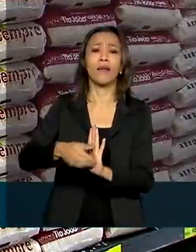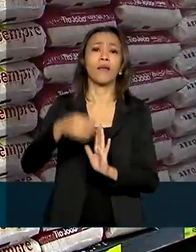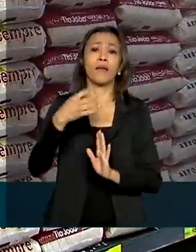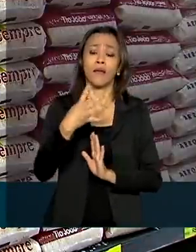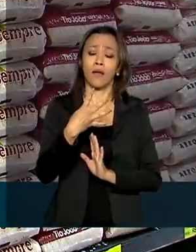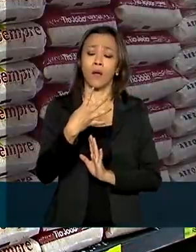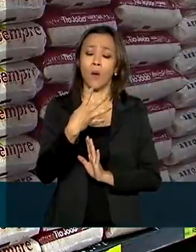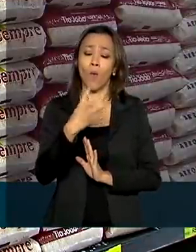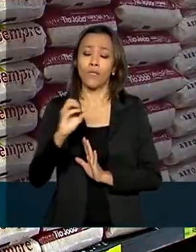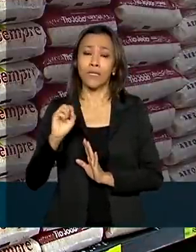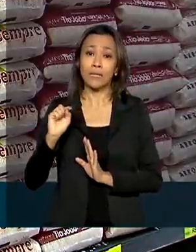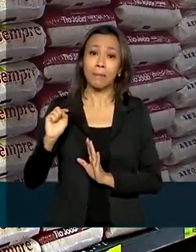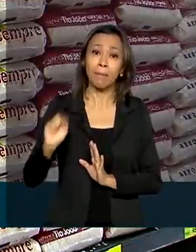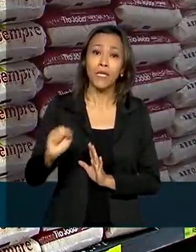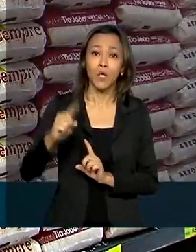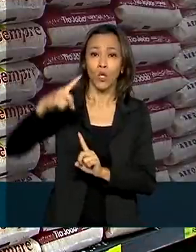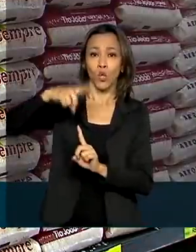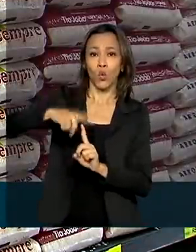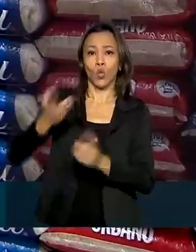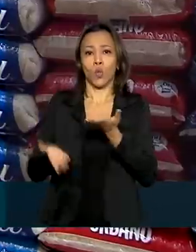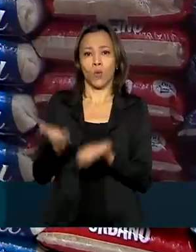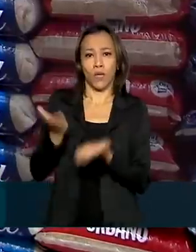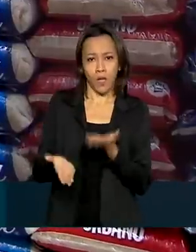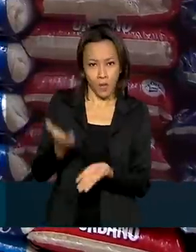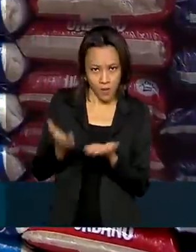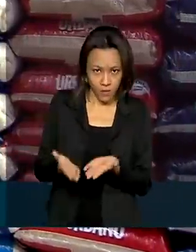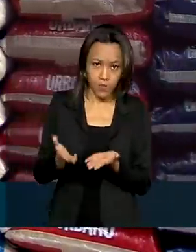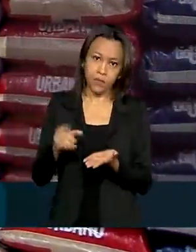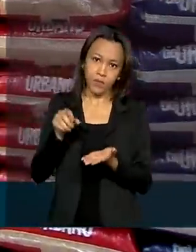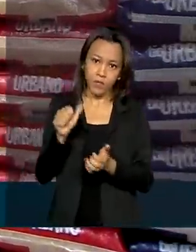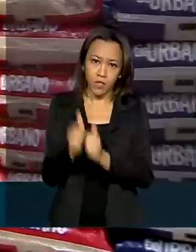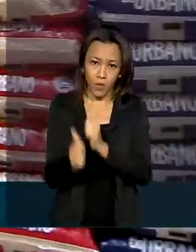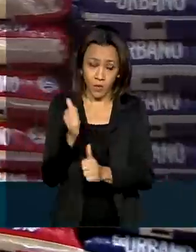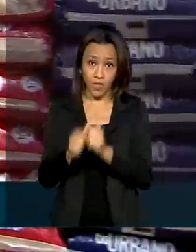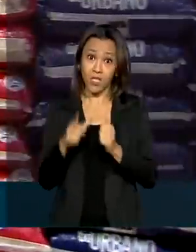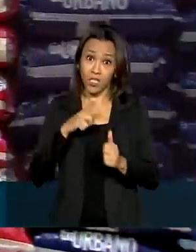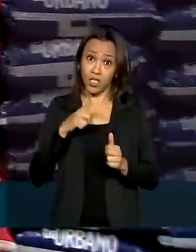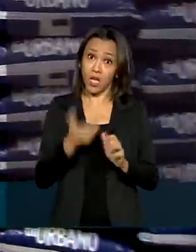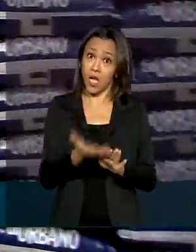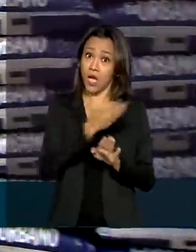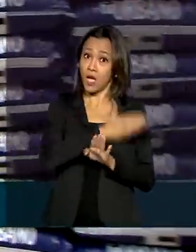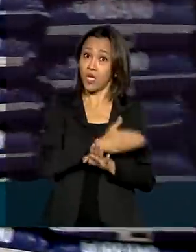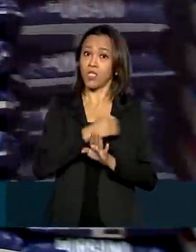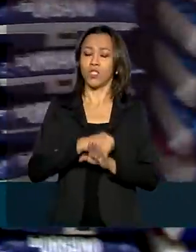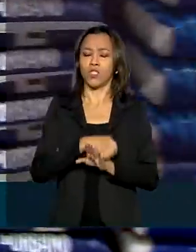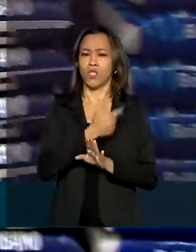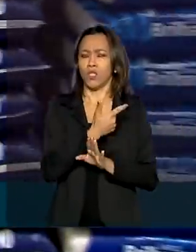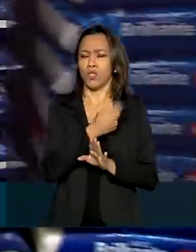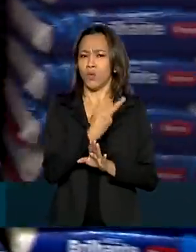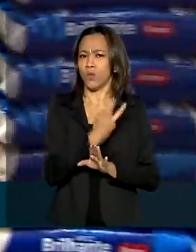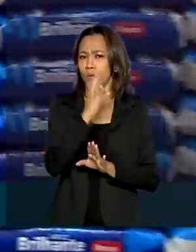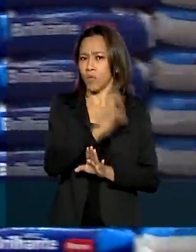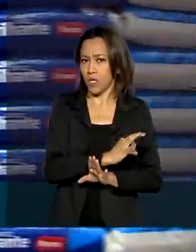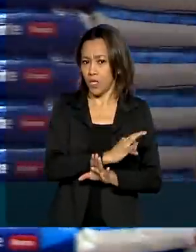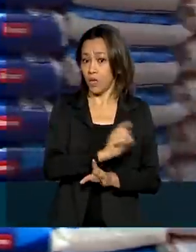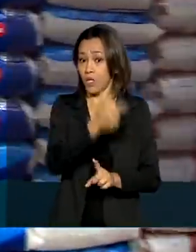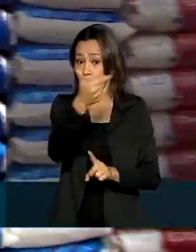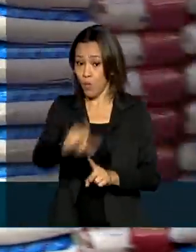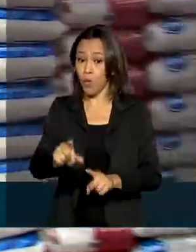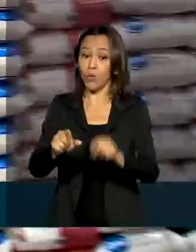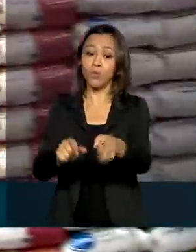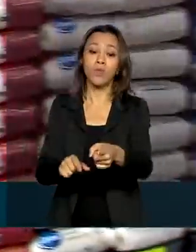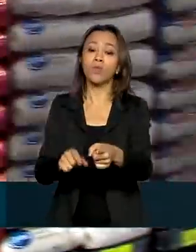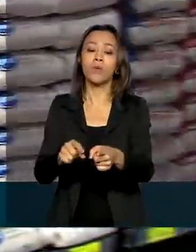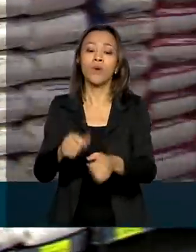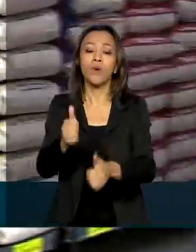toneladas do produto. Tanto para o arroz beneficiado, que tinha uma alíquota até então de 2%, quanto para o arroz com casca, que